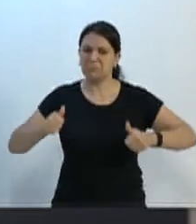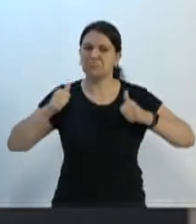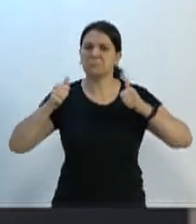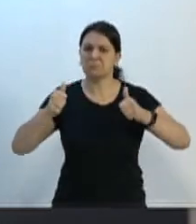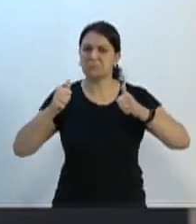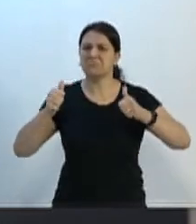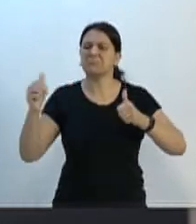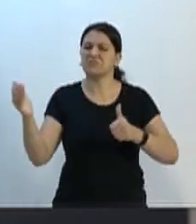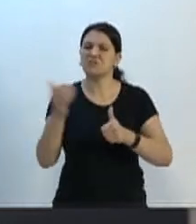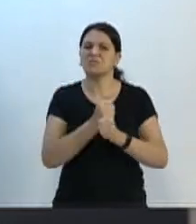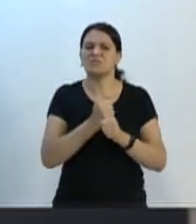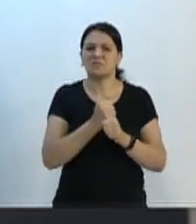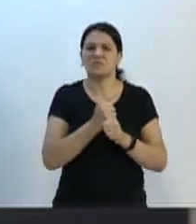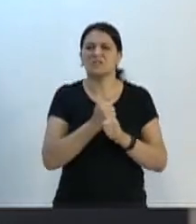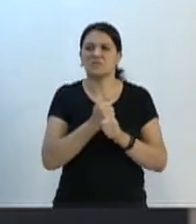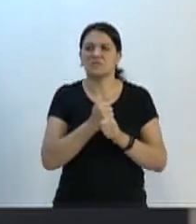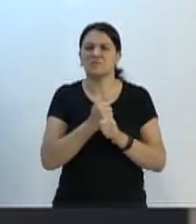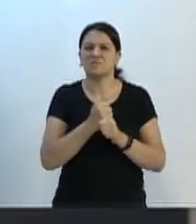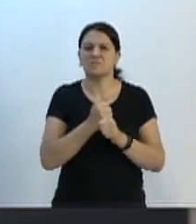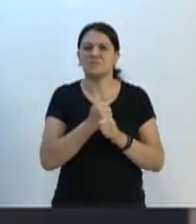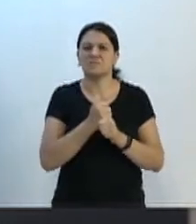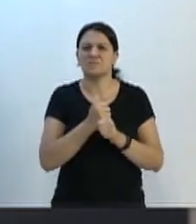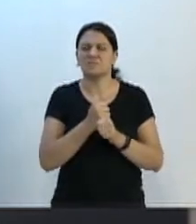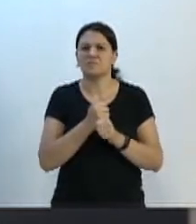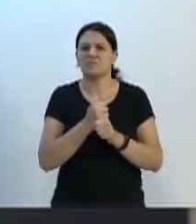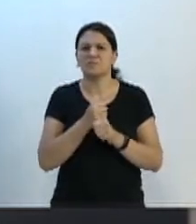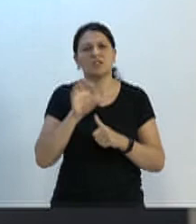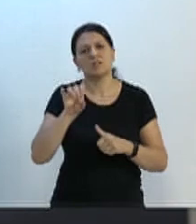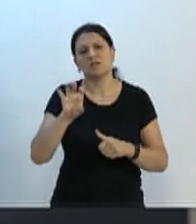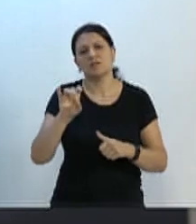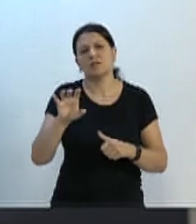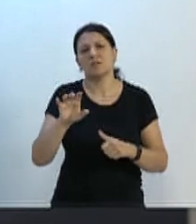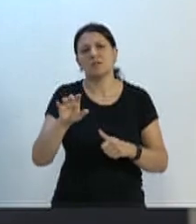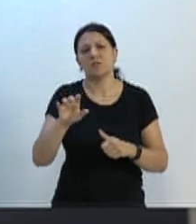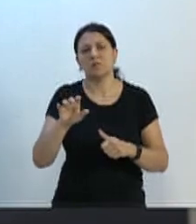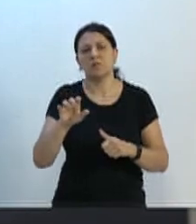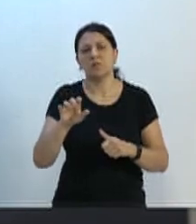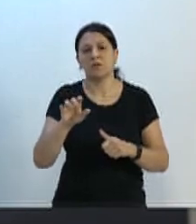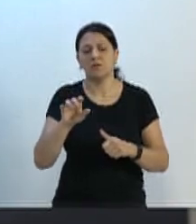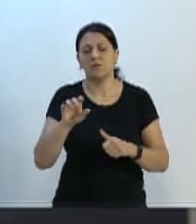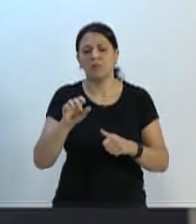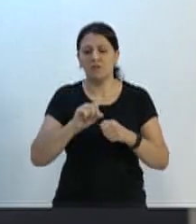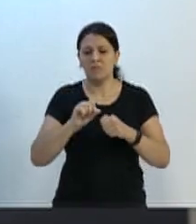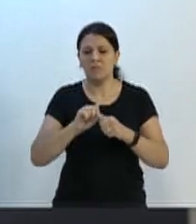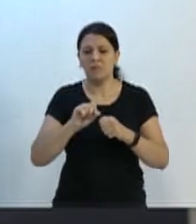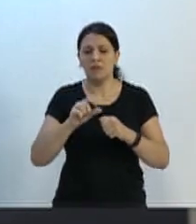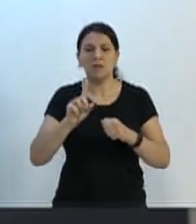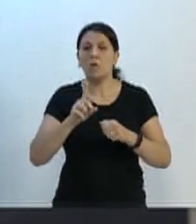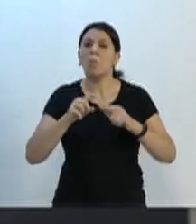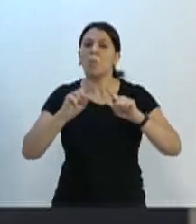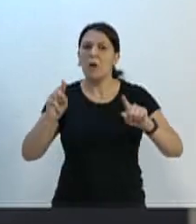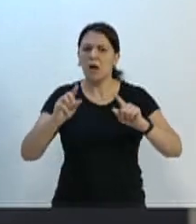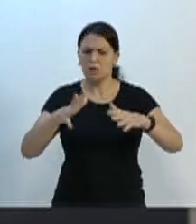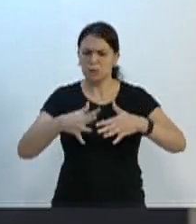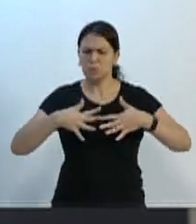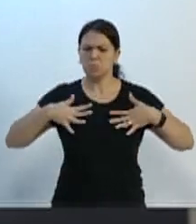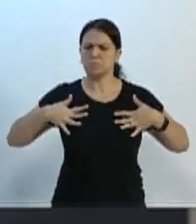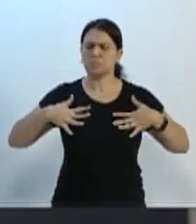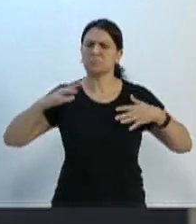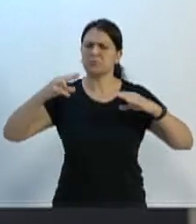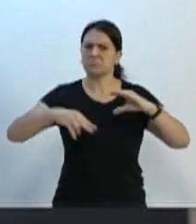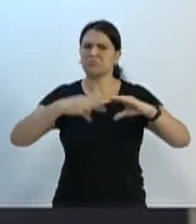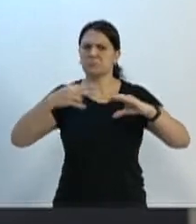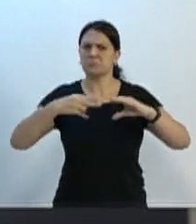nessa substituição. E o senhor só não se saiu bem como o senhor honrou essa casa. O senhor aumentou o orgulho